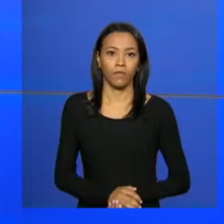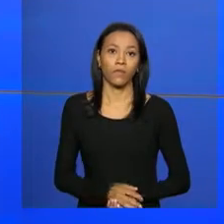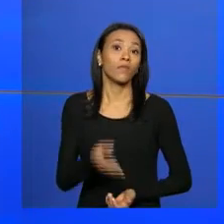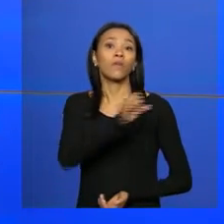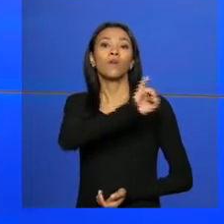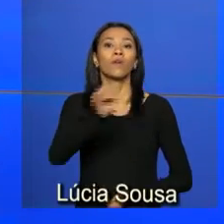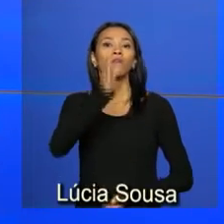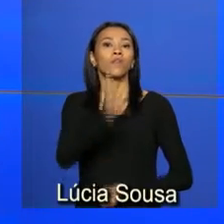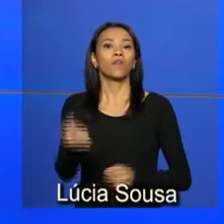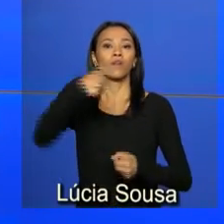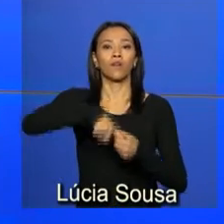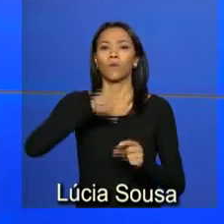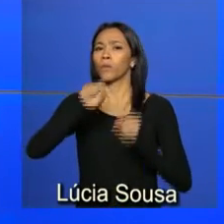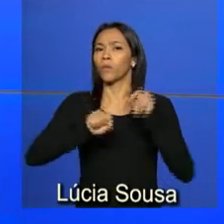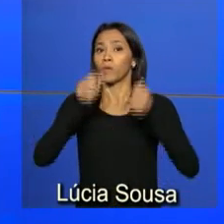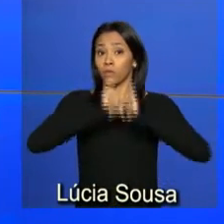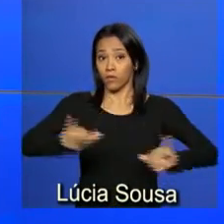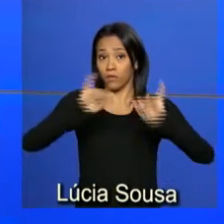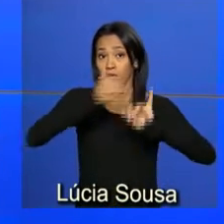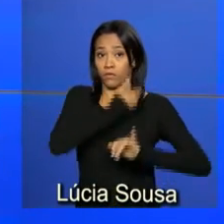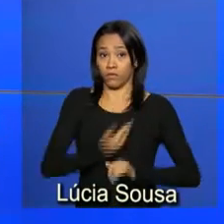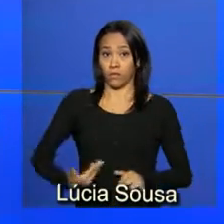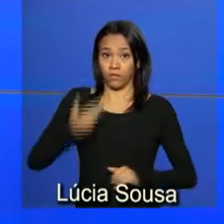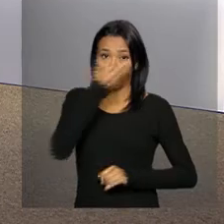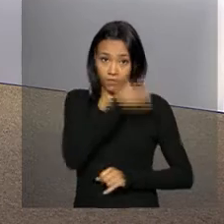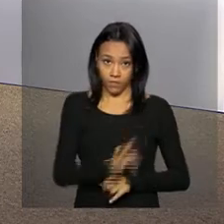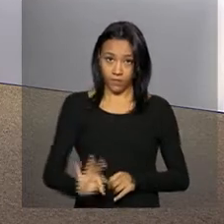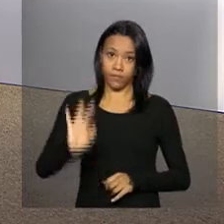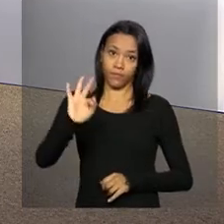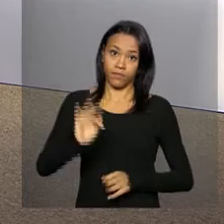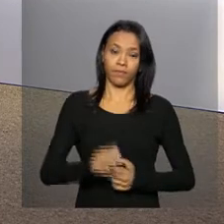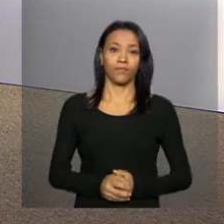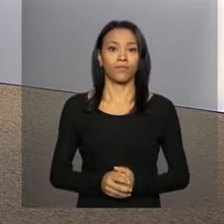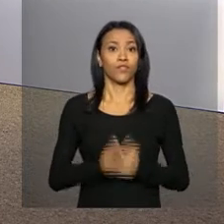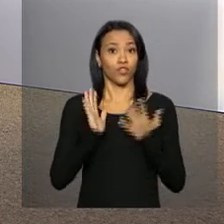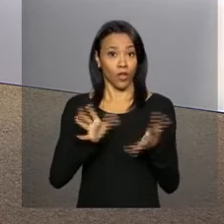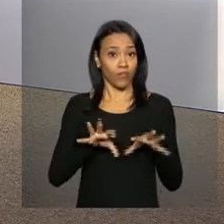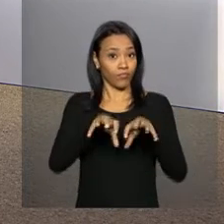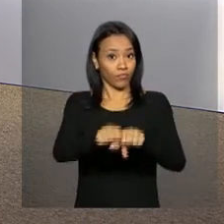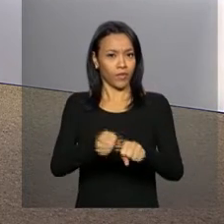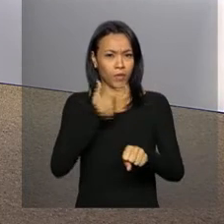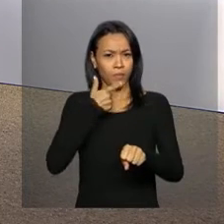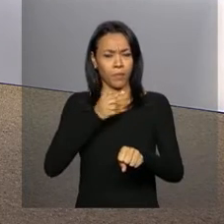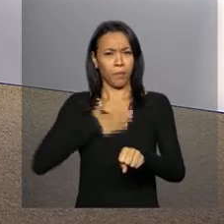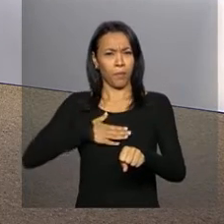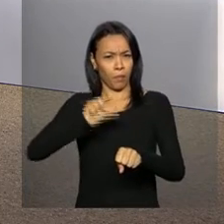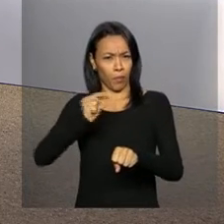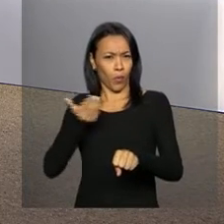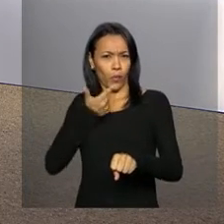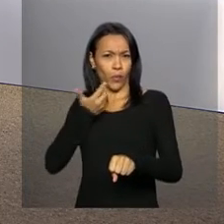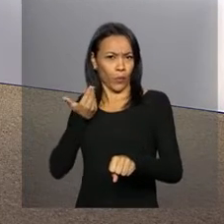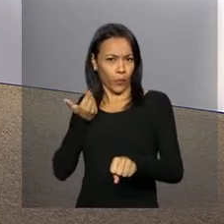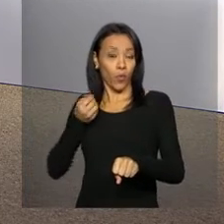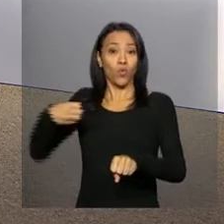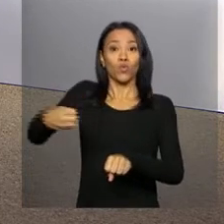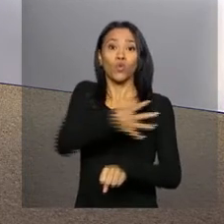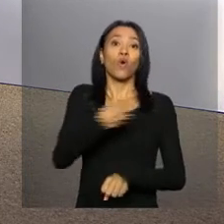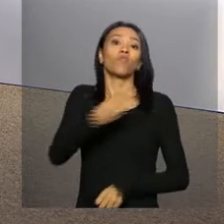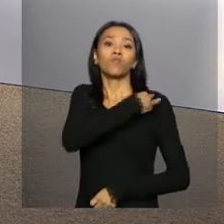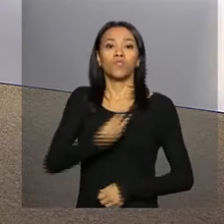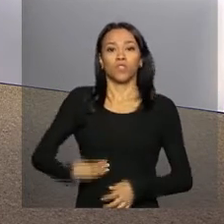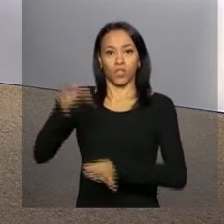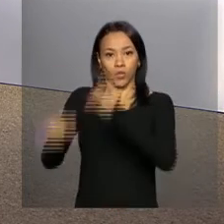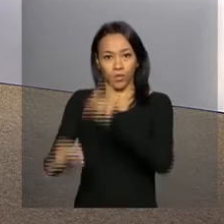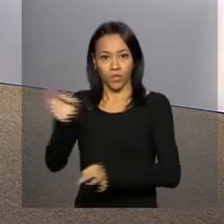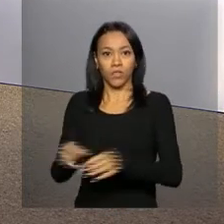Olá, estamos de volta com as notícias do governo federal. Tomaram posse, agora há pouco, os novos ministros da Justiça, da